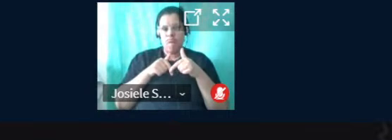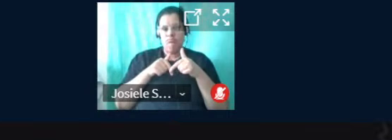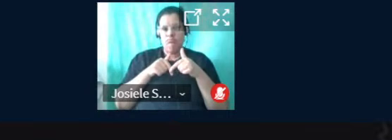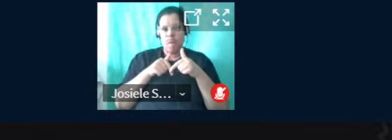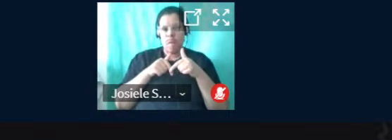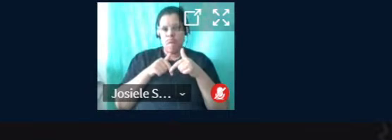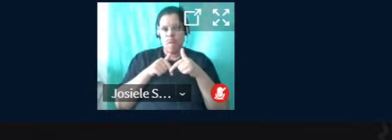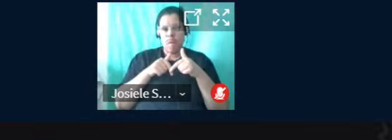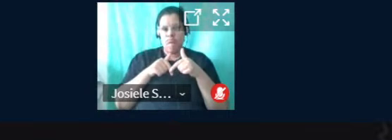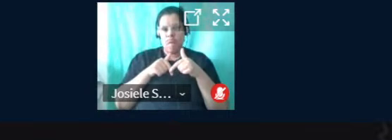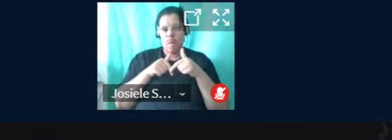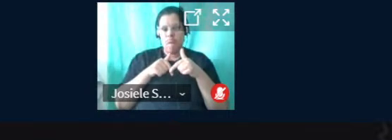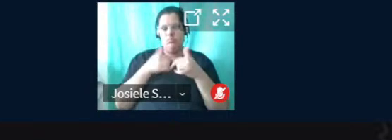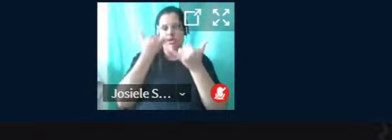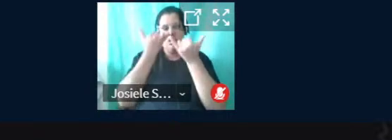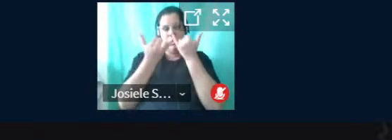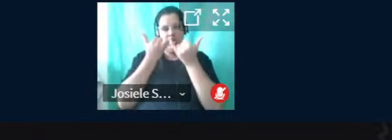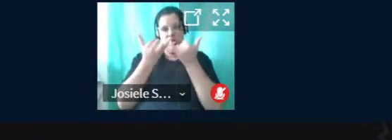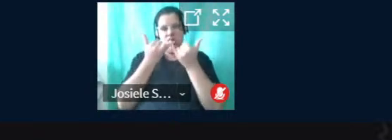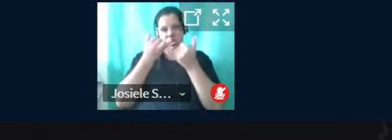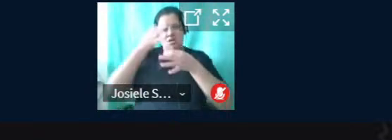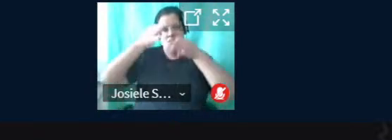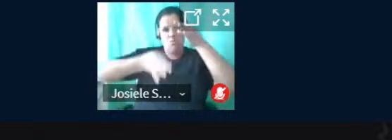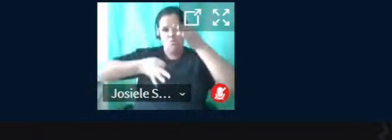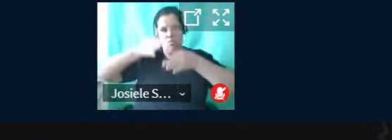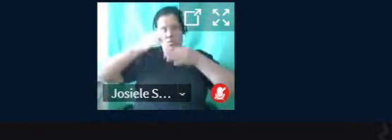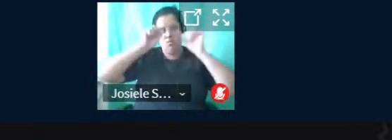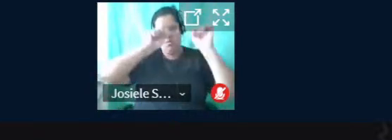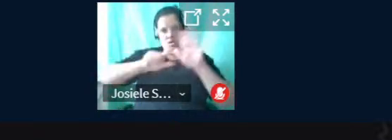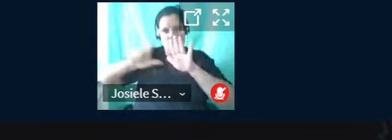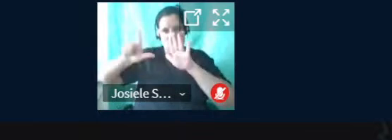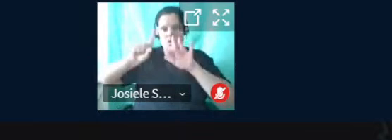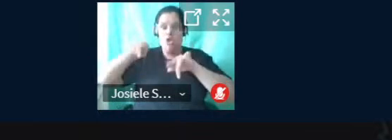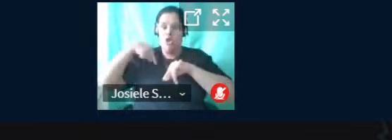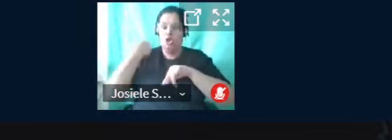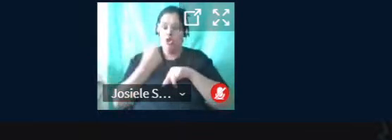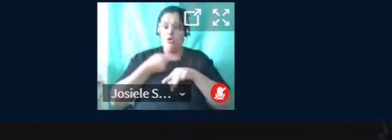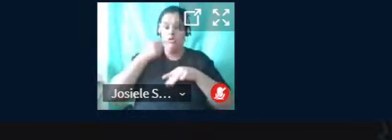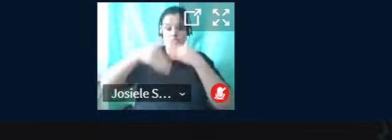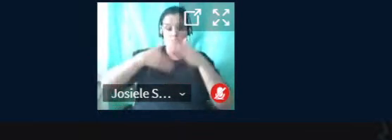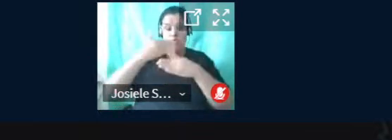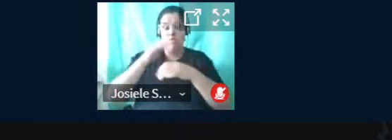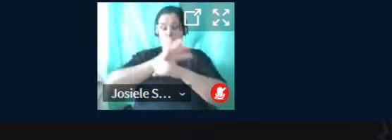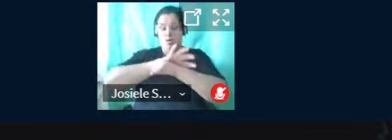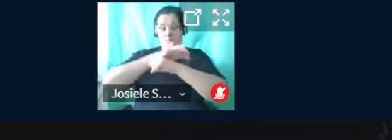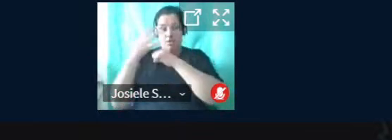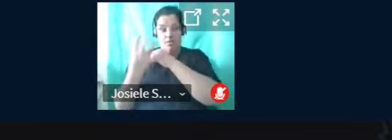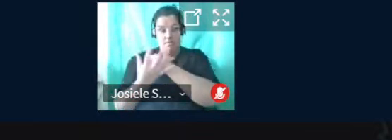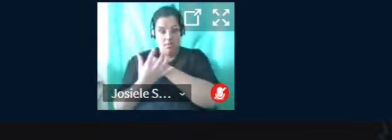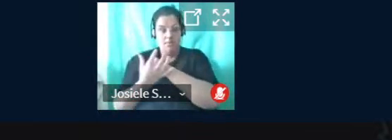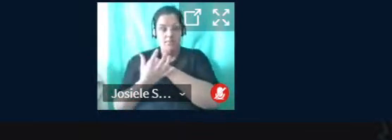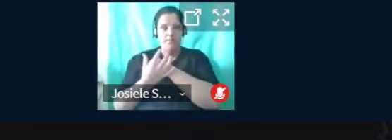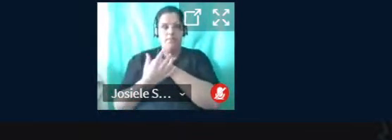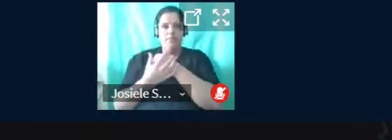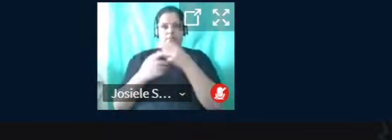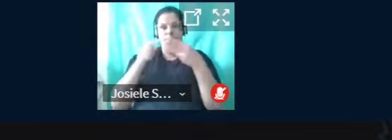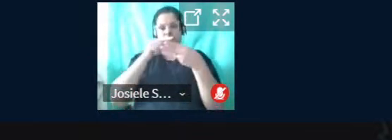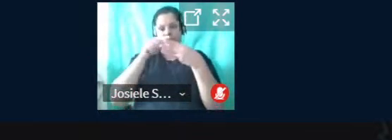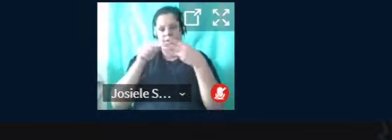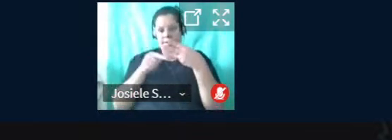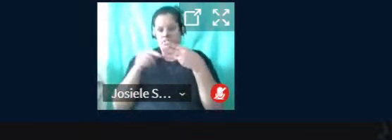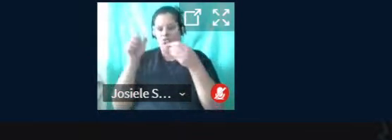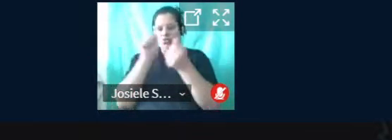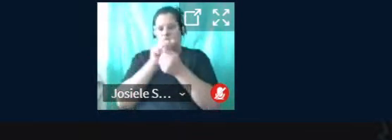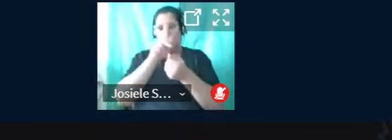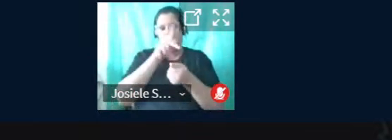Bom, aqui estão alguns exemplos dos slides e dos projetos que nós desenvolvemos ao longo da pandemia. Os três, junto com o professor